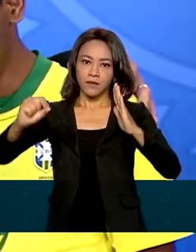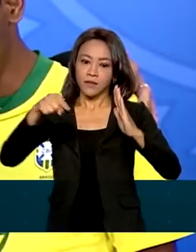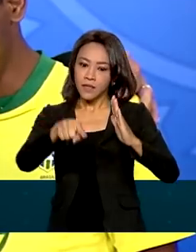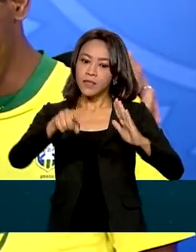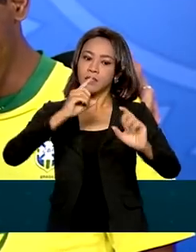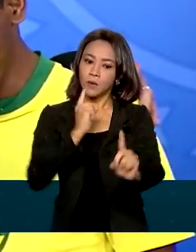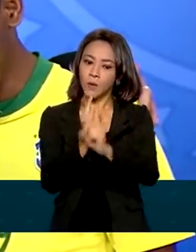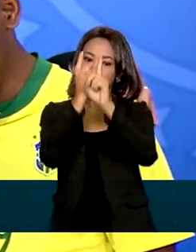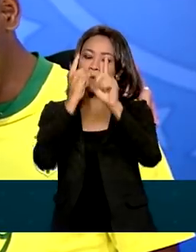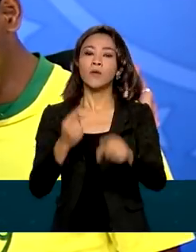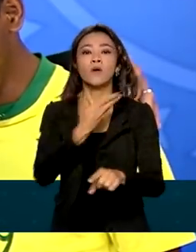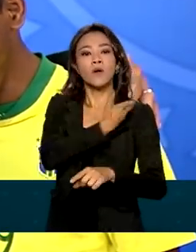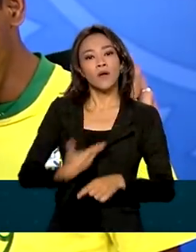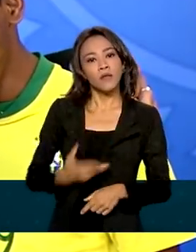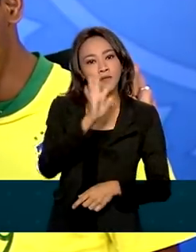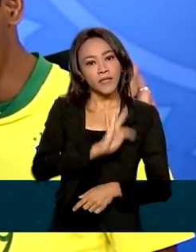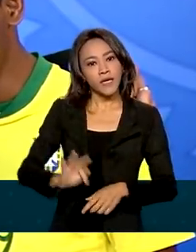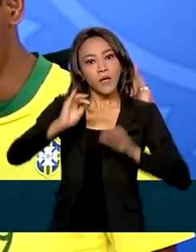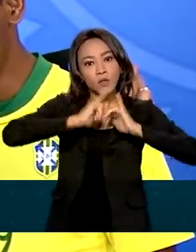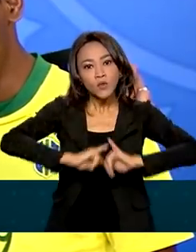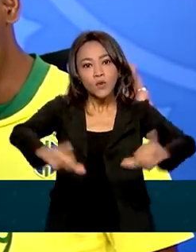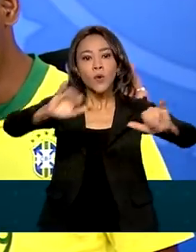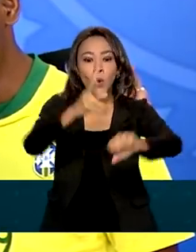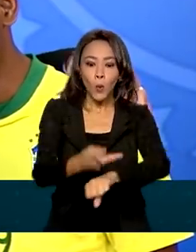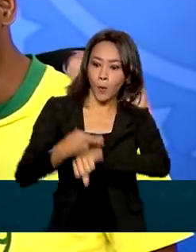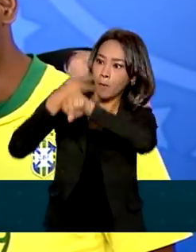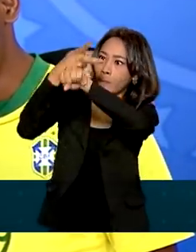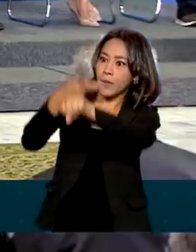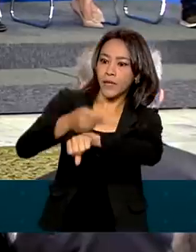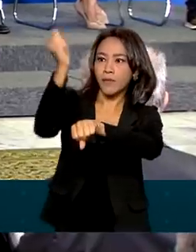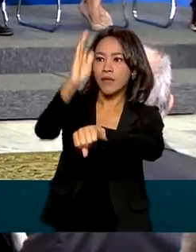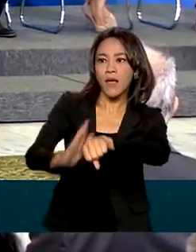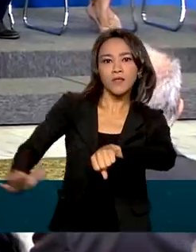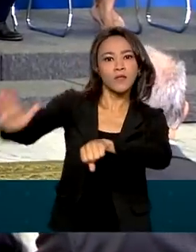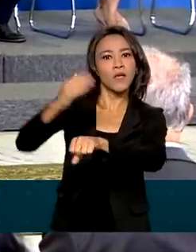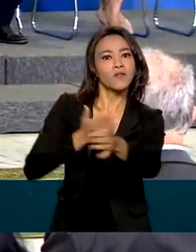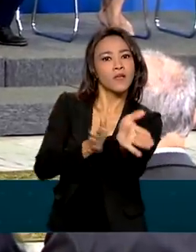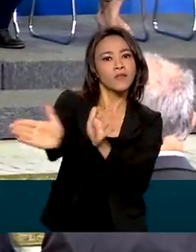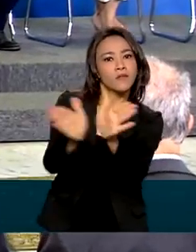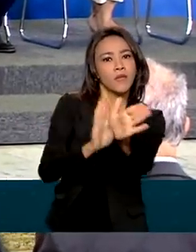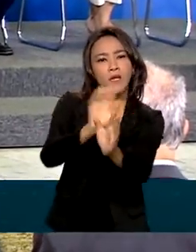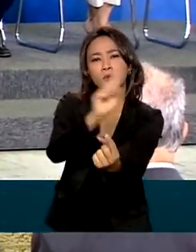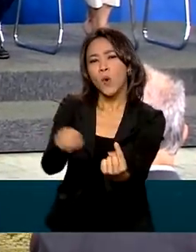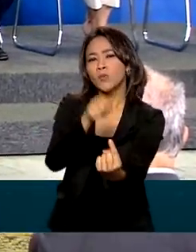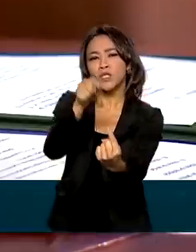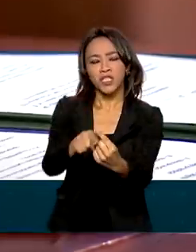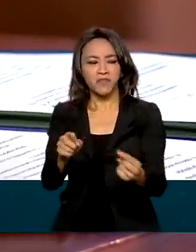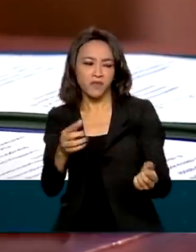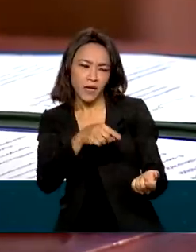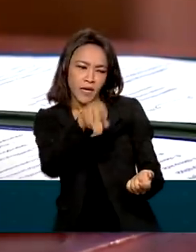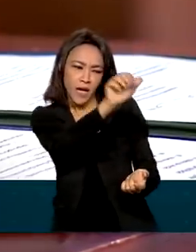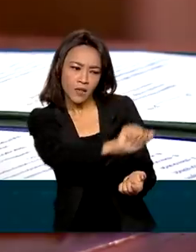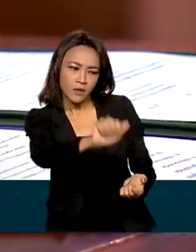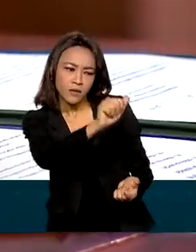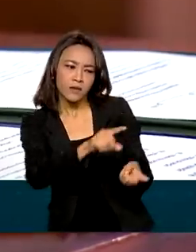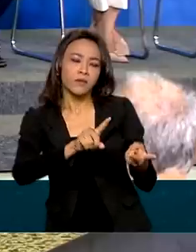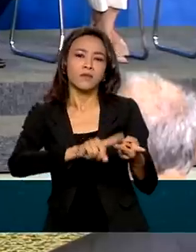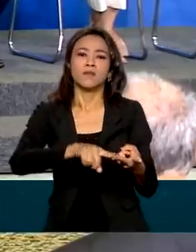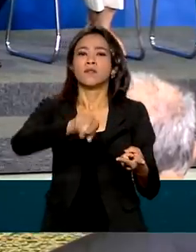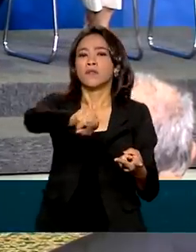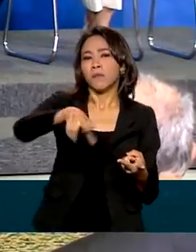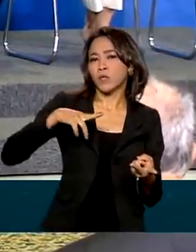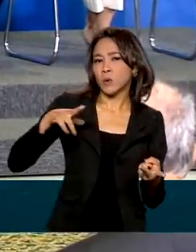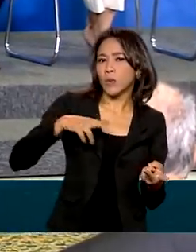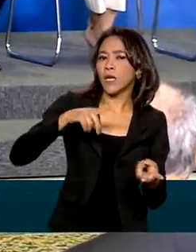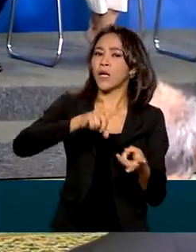o evento, o governo federal lançou o Prêmio Nacional de Acessibilidade. O objetivo é reconhecer organizações públicas e